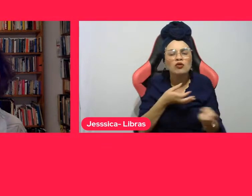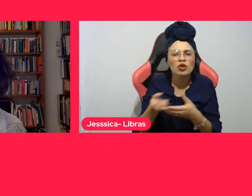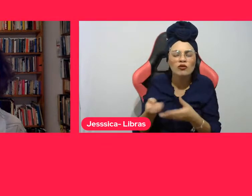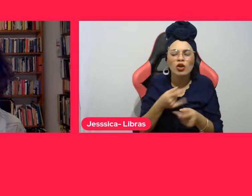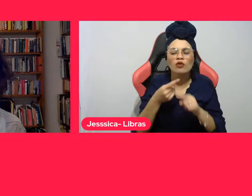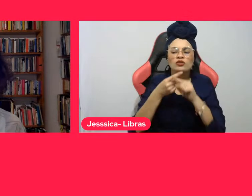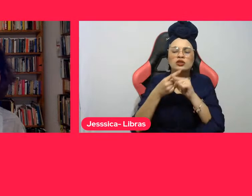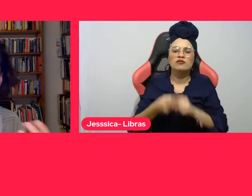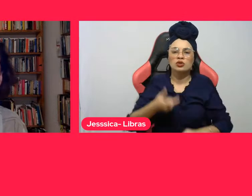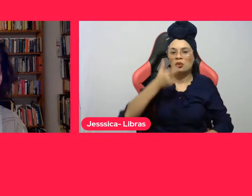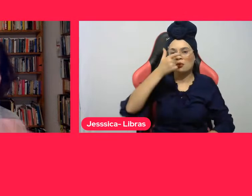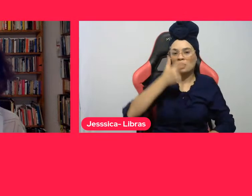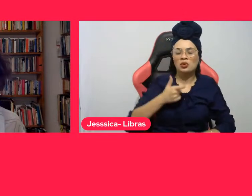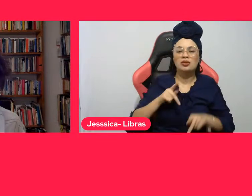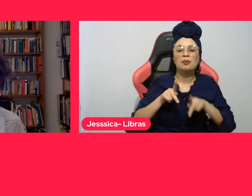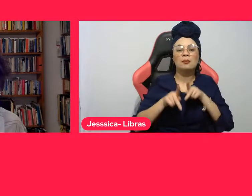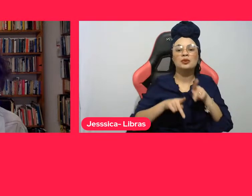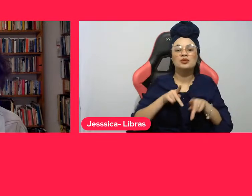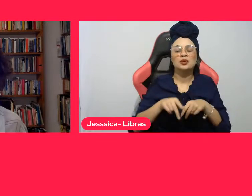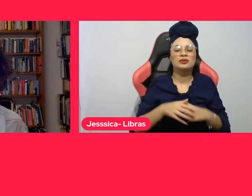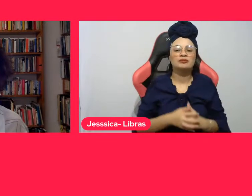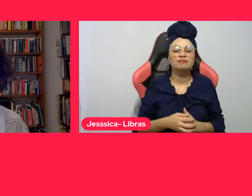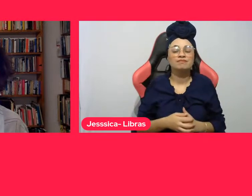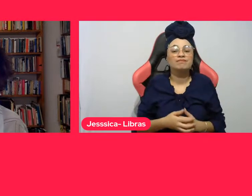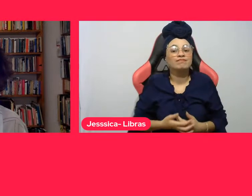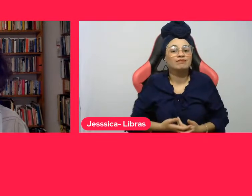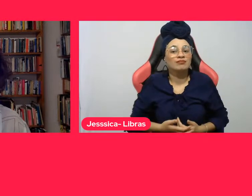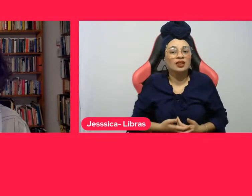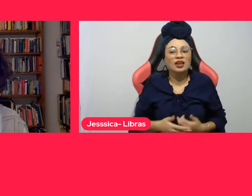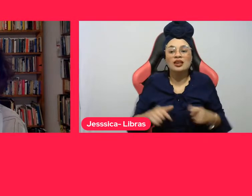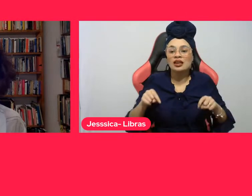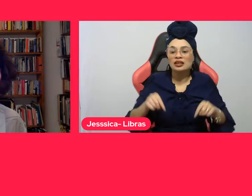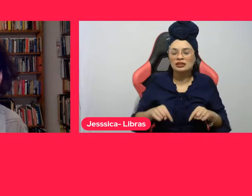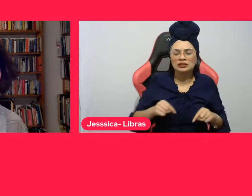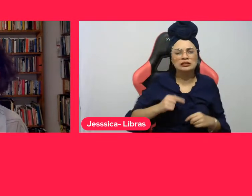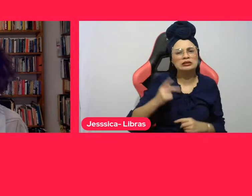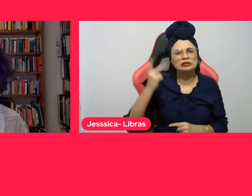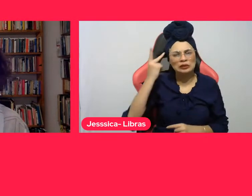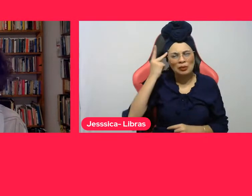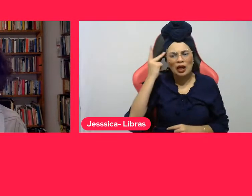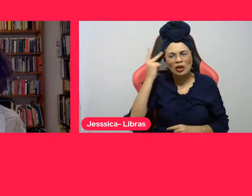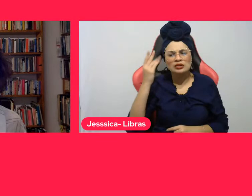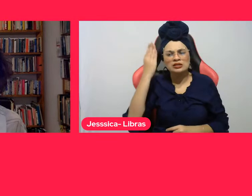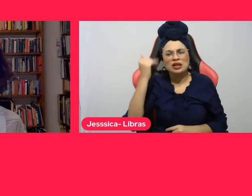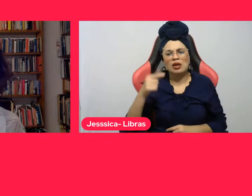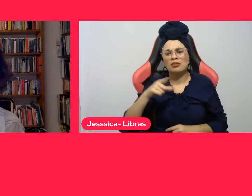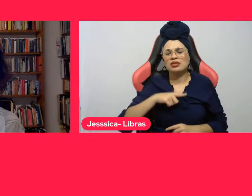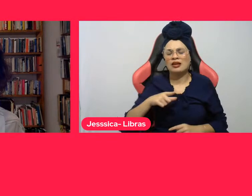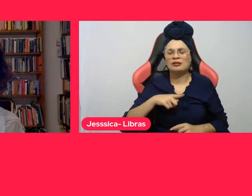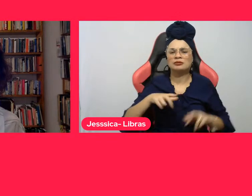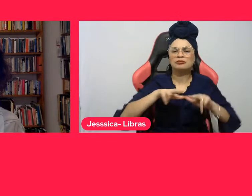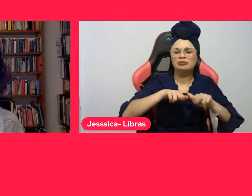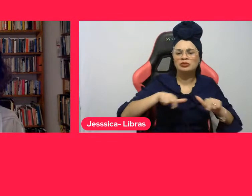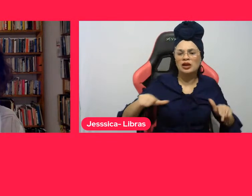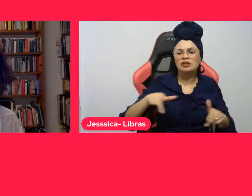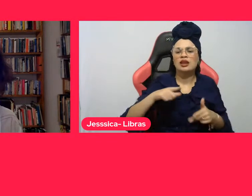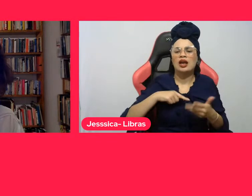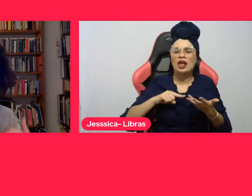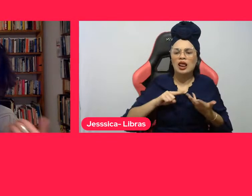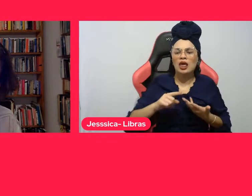civilização. Para que, em meio a essa cidade de hoje, com toda a riqueza e todos os problemas que elas têm,